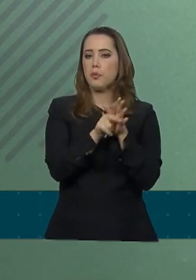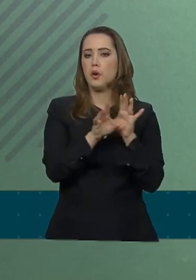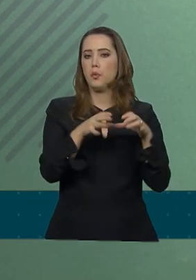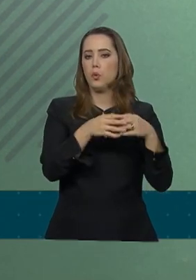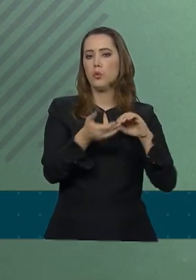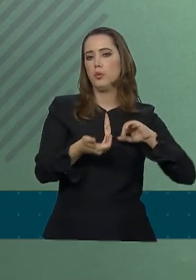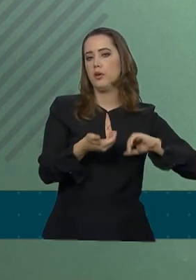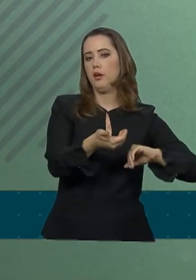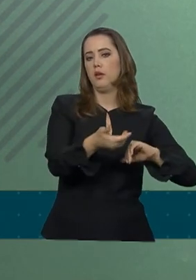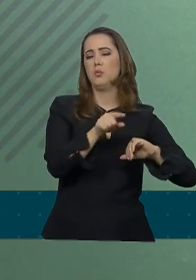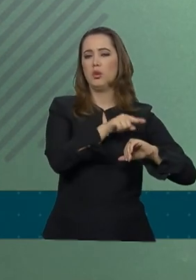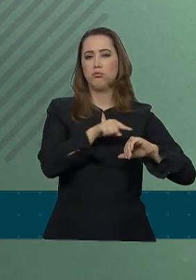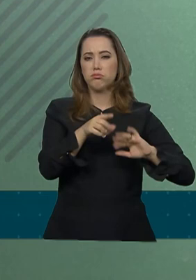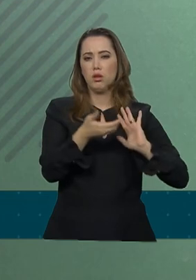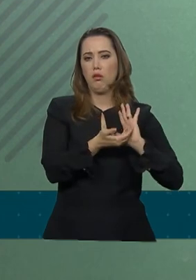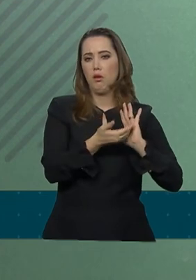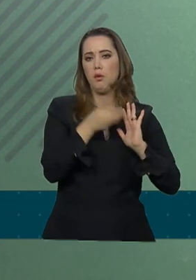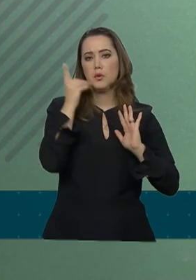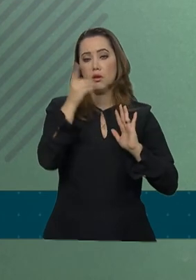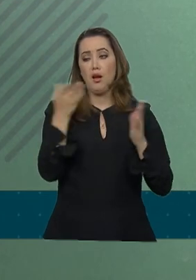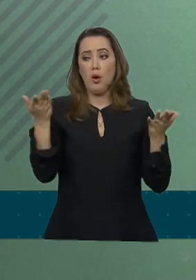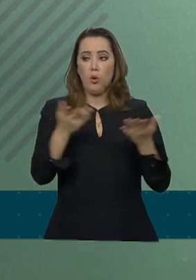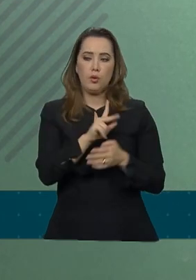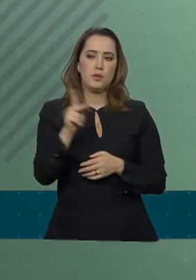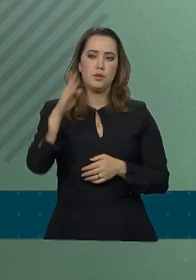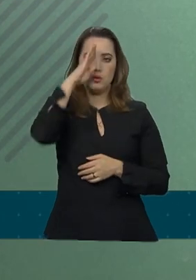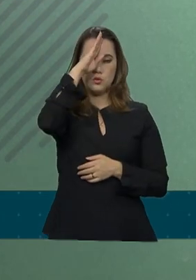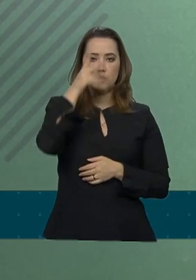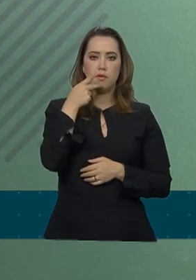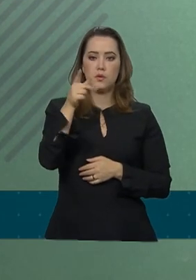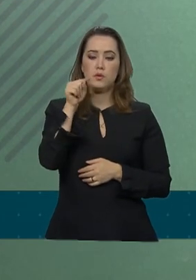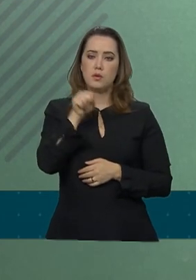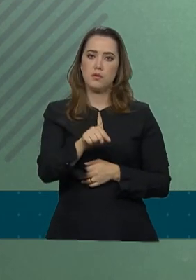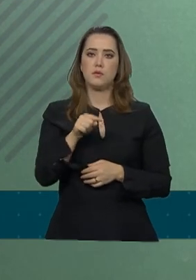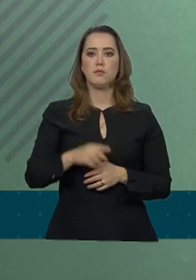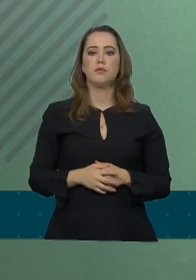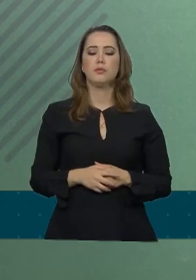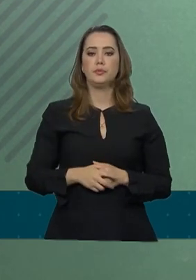deputados. Essas são as declarações de momento do senhor presidente da República.